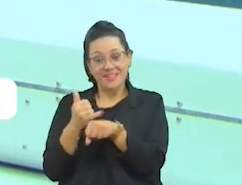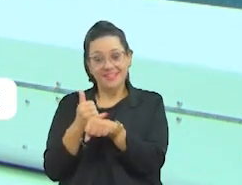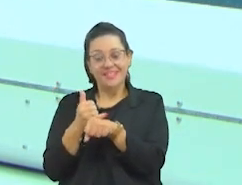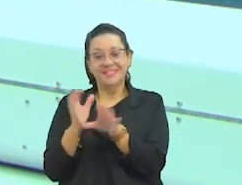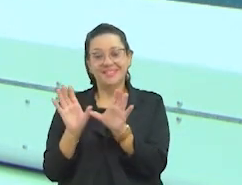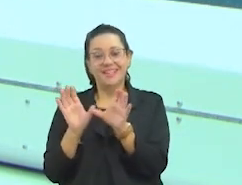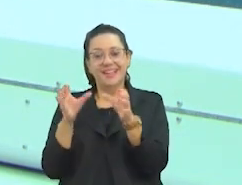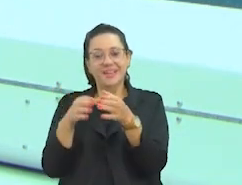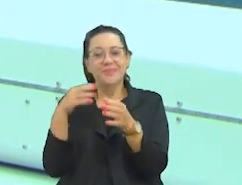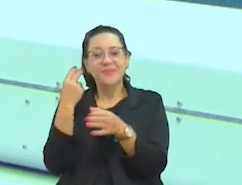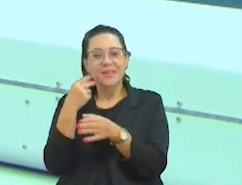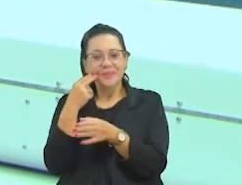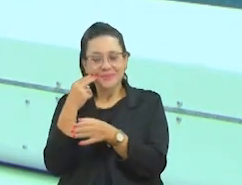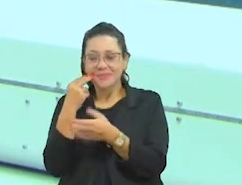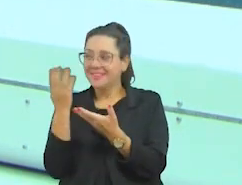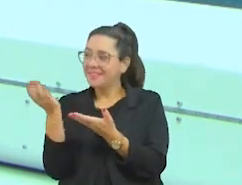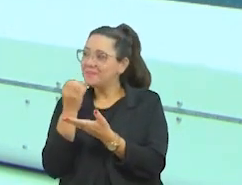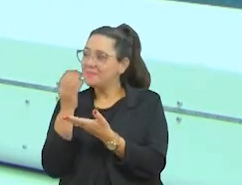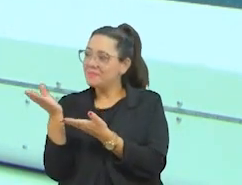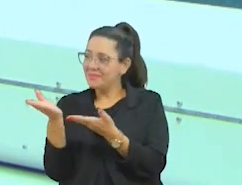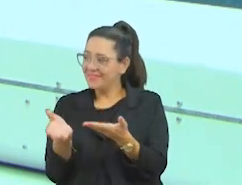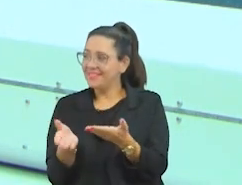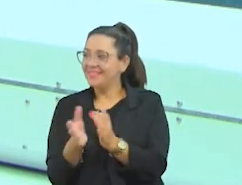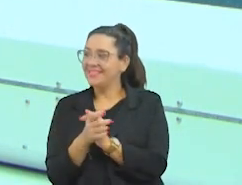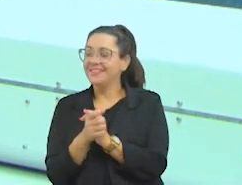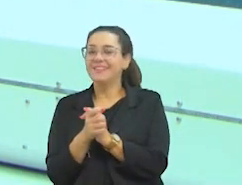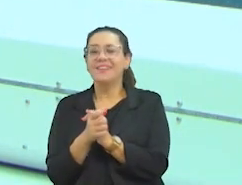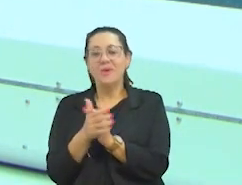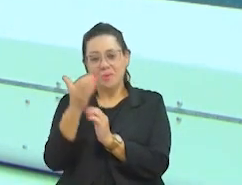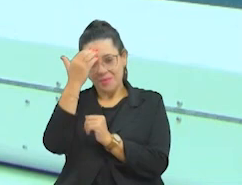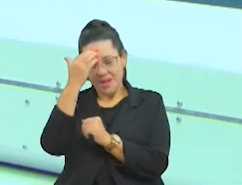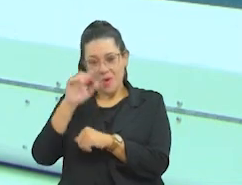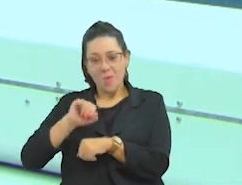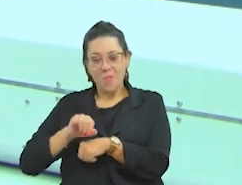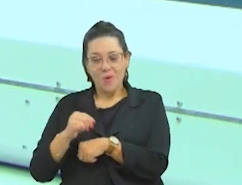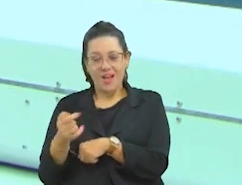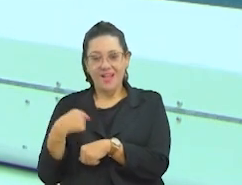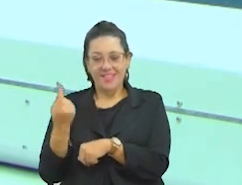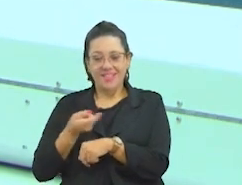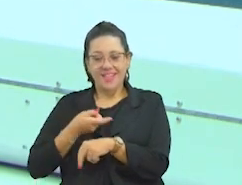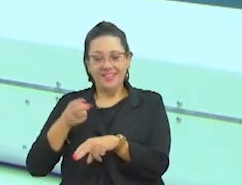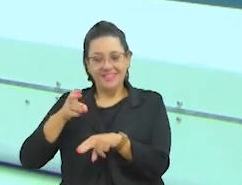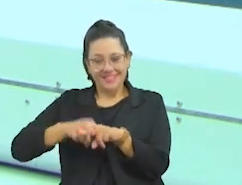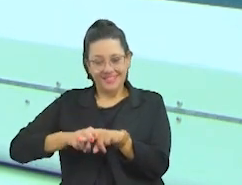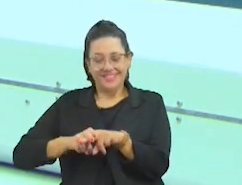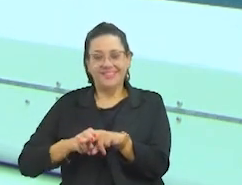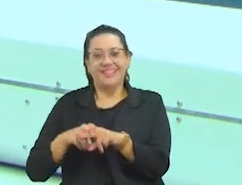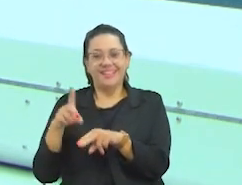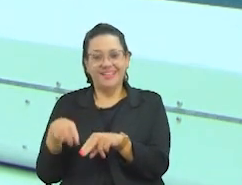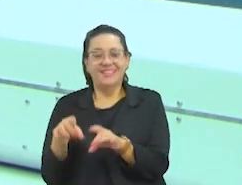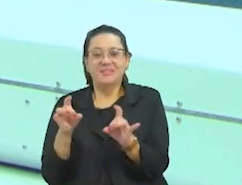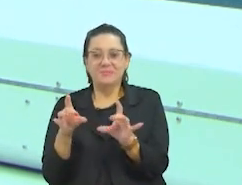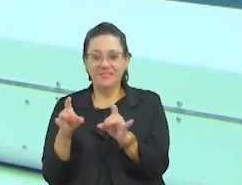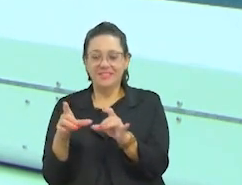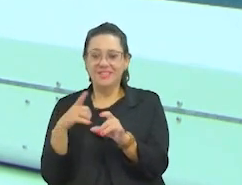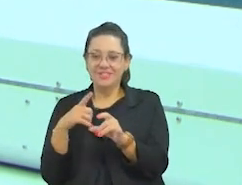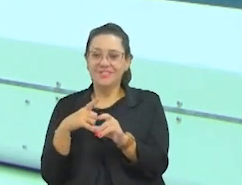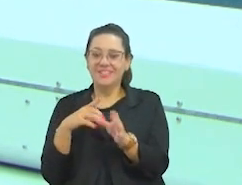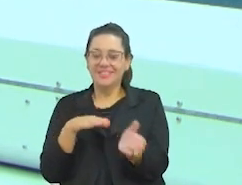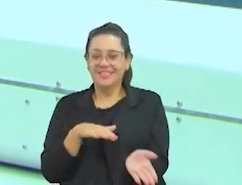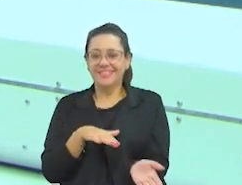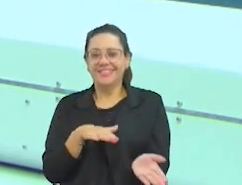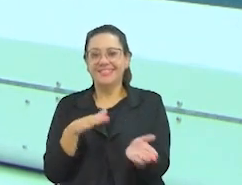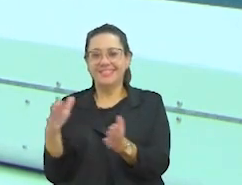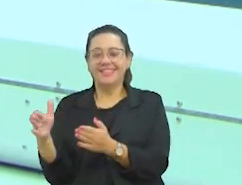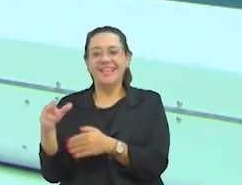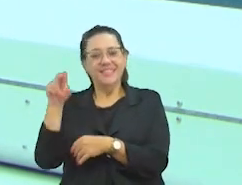Seja muito bem-vindo, Daniel. Obrigado, obrigado pela oportunidade. É um momento legislativo que já tem uma história com Unifev